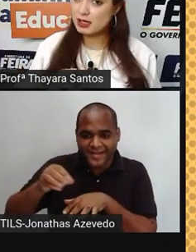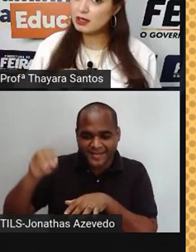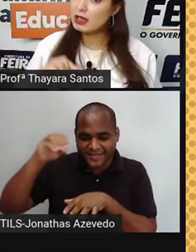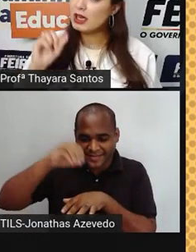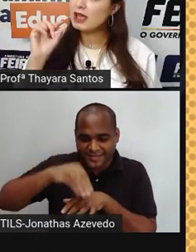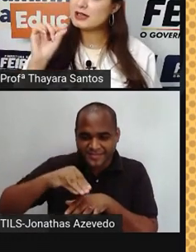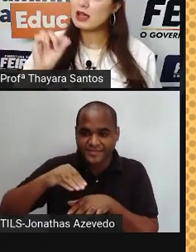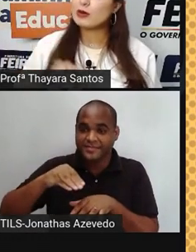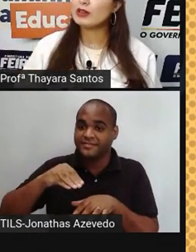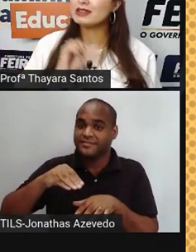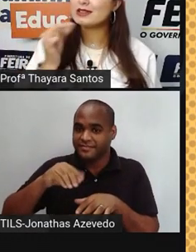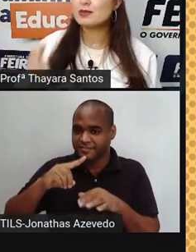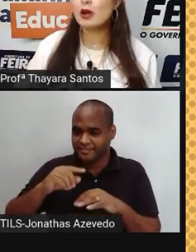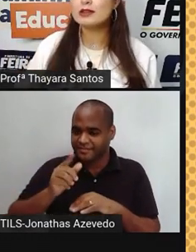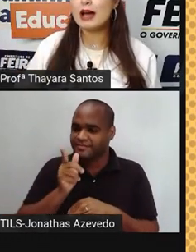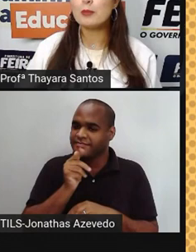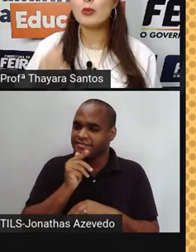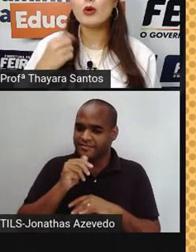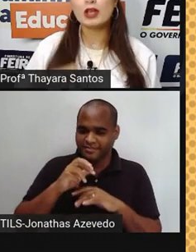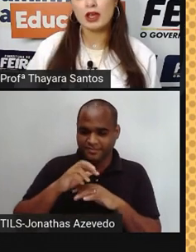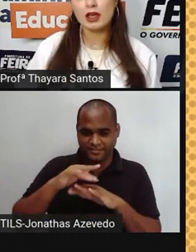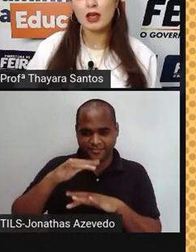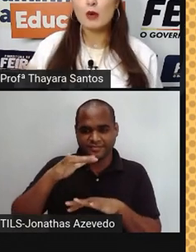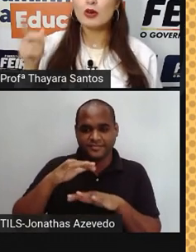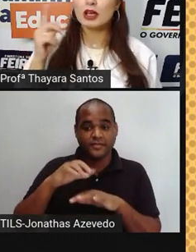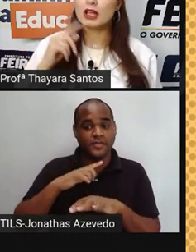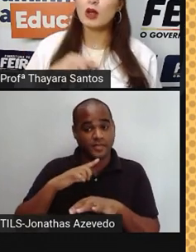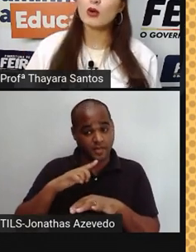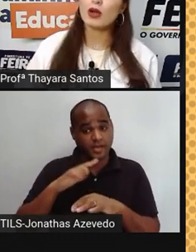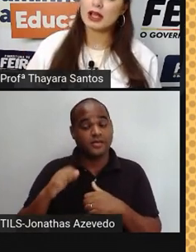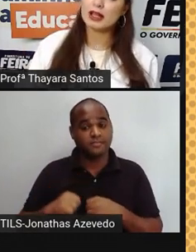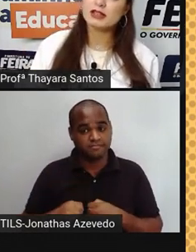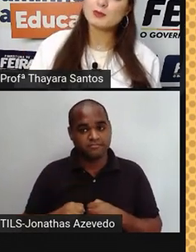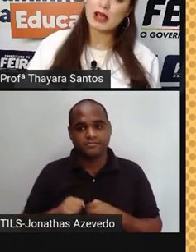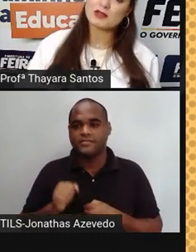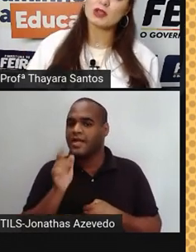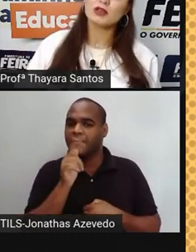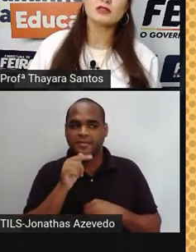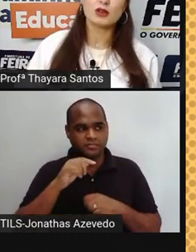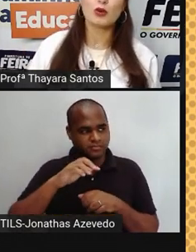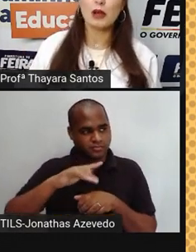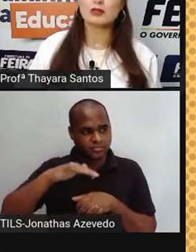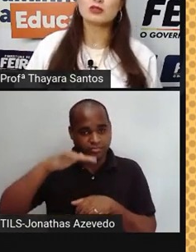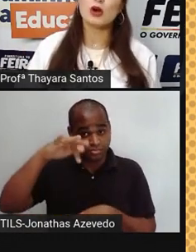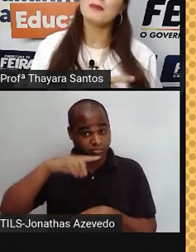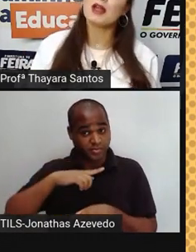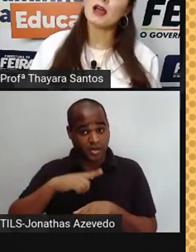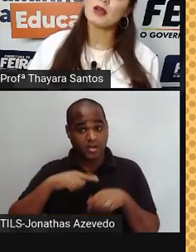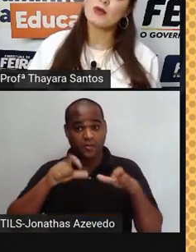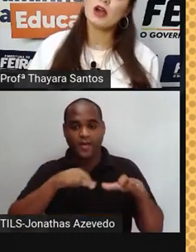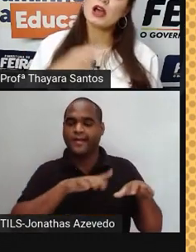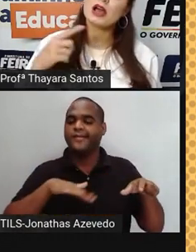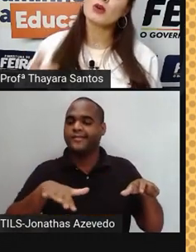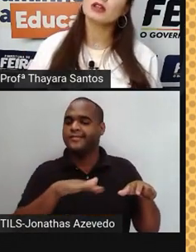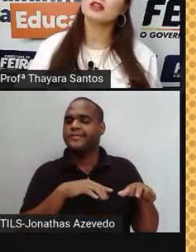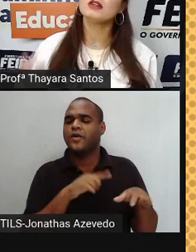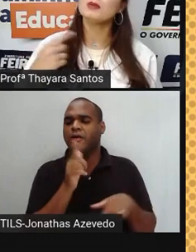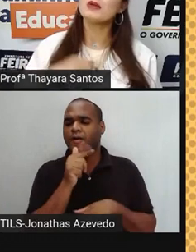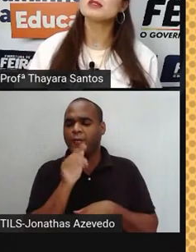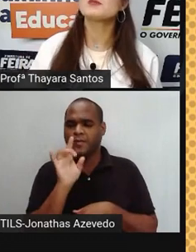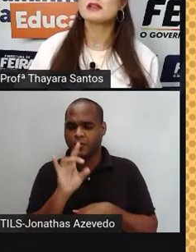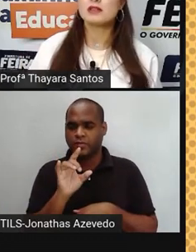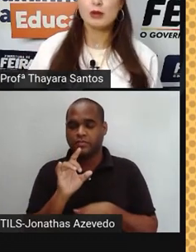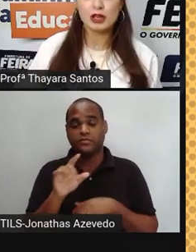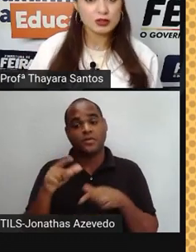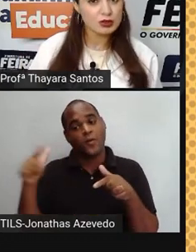acontecer? Essa água vai transbordar. Por quê? Porque aquele espaço que antes era ocupado só pela água, agora tem